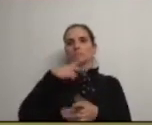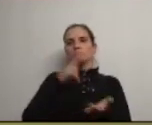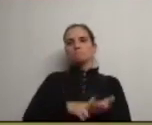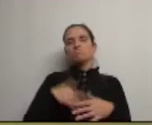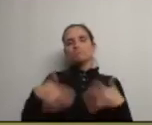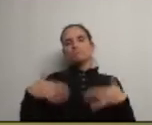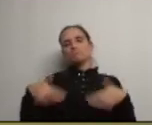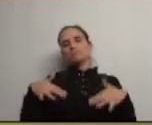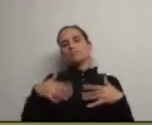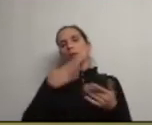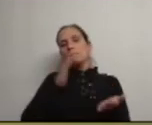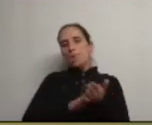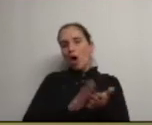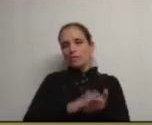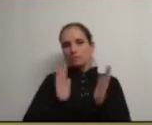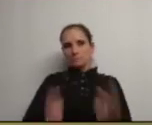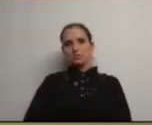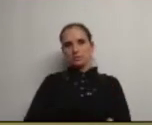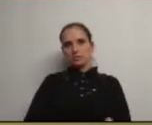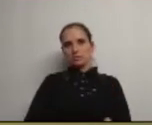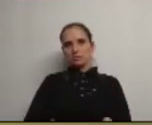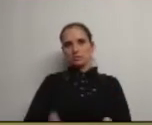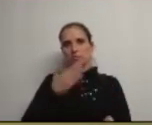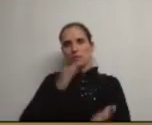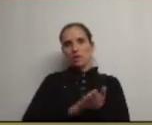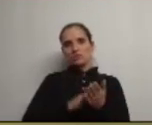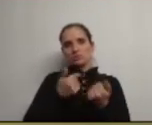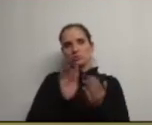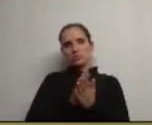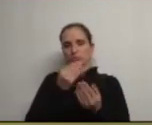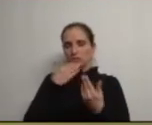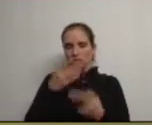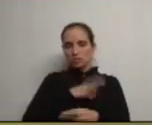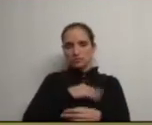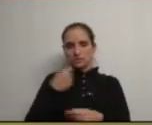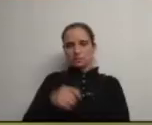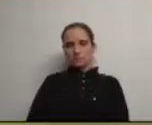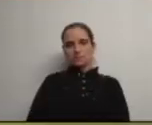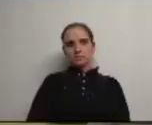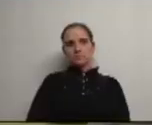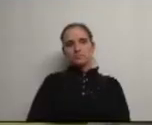e aí temos de provar ok? provar todos obrigado Sr. Presidente